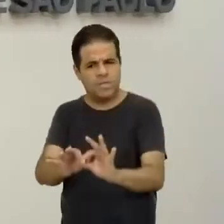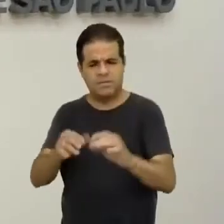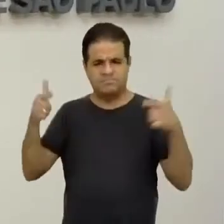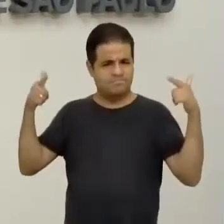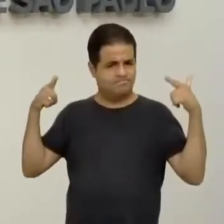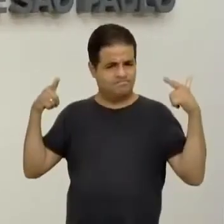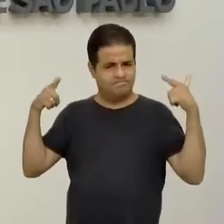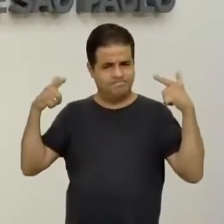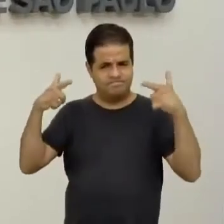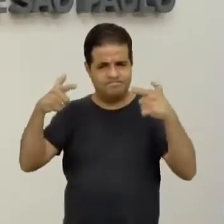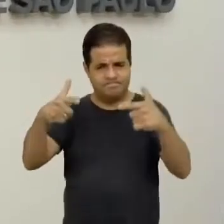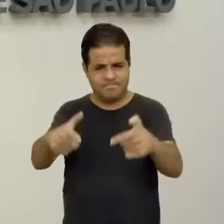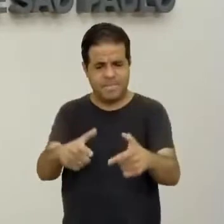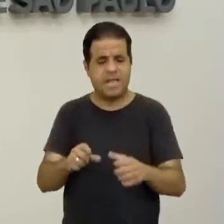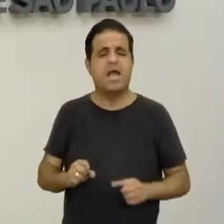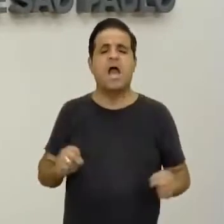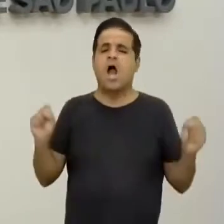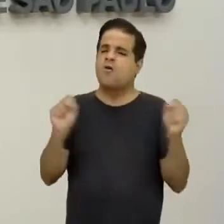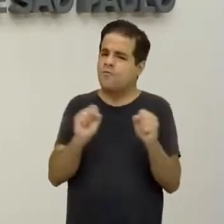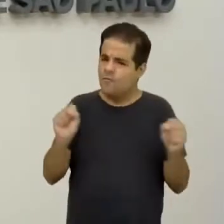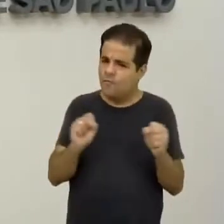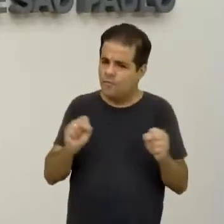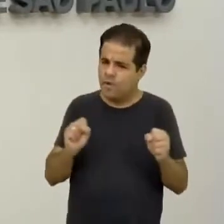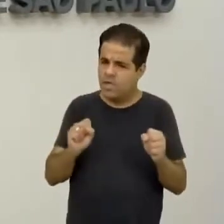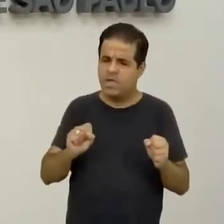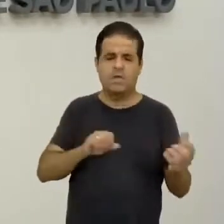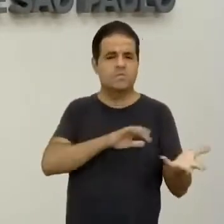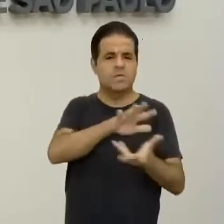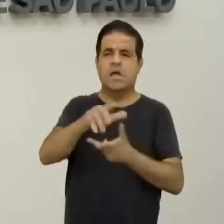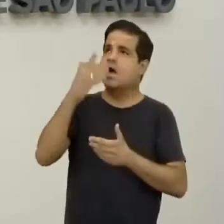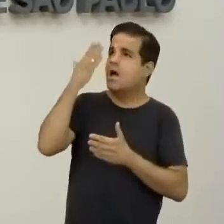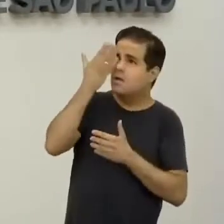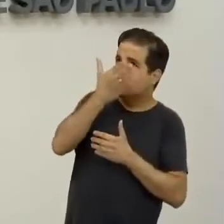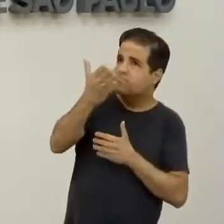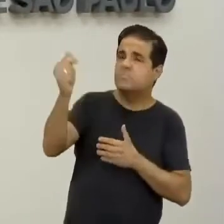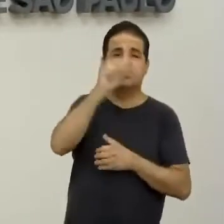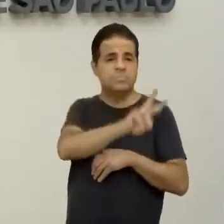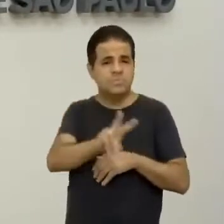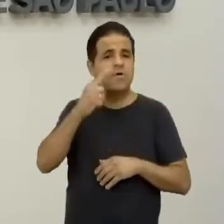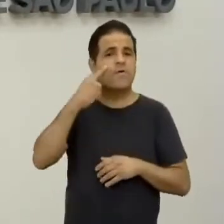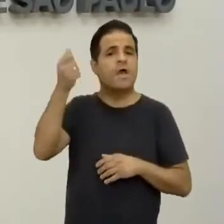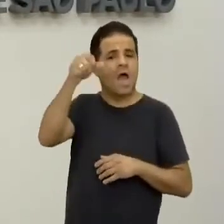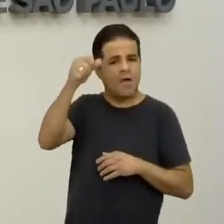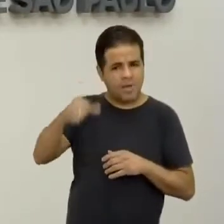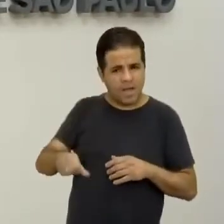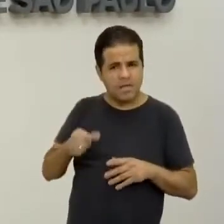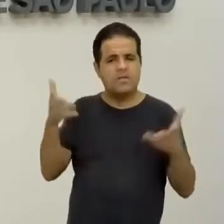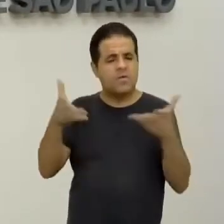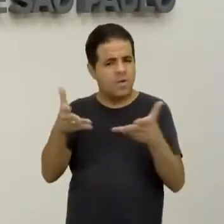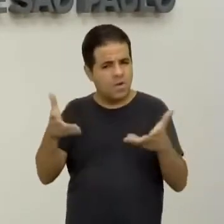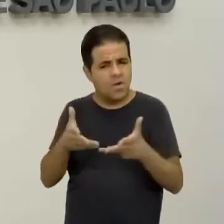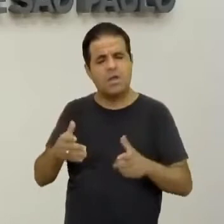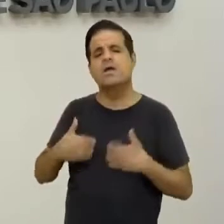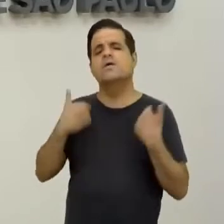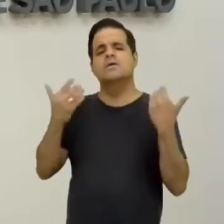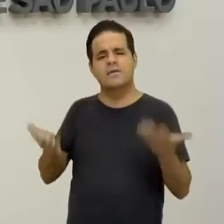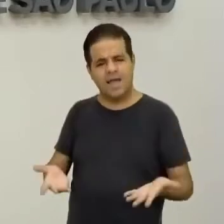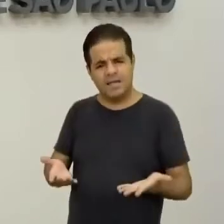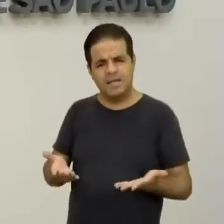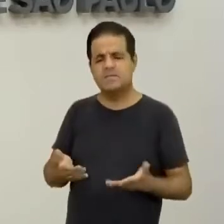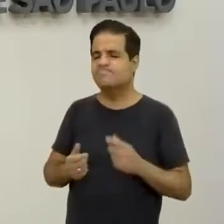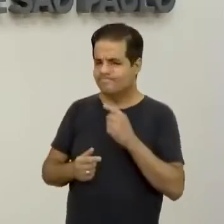Fria. Então, no cenário mundial, é esse o contexto que nós estamos avaliando agora. E aí, né,